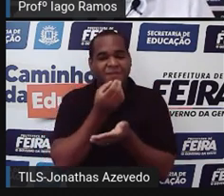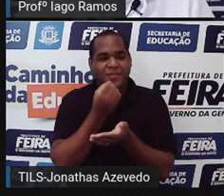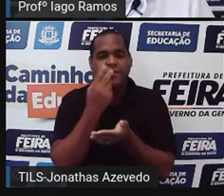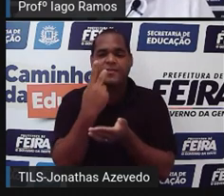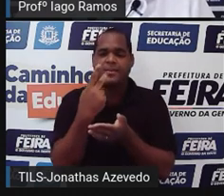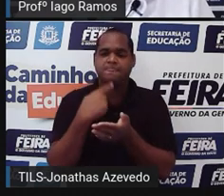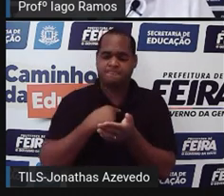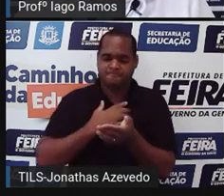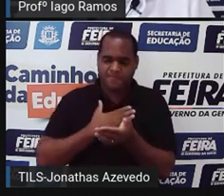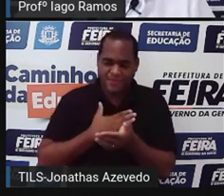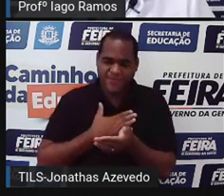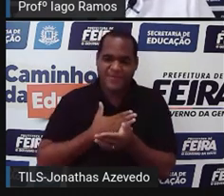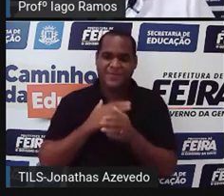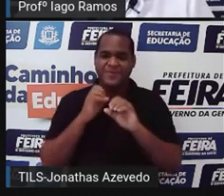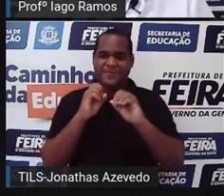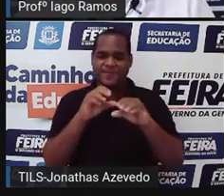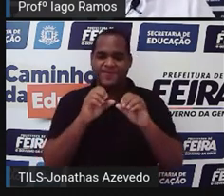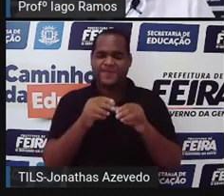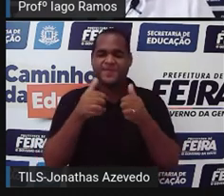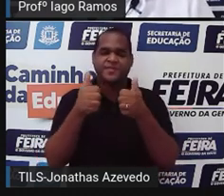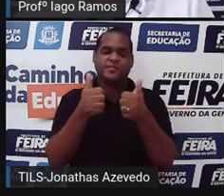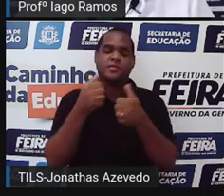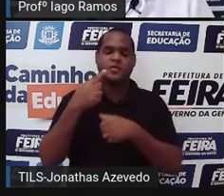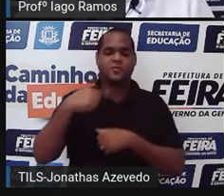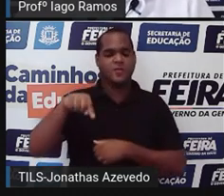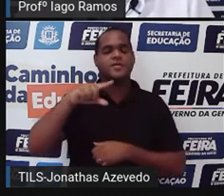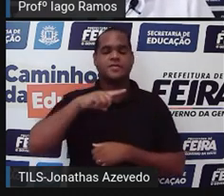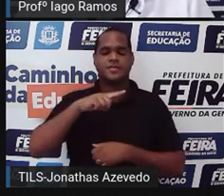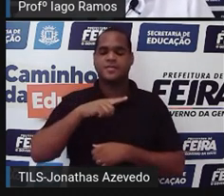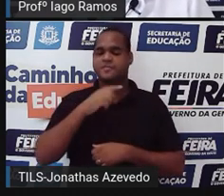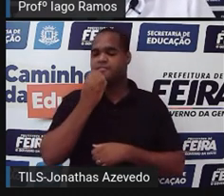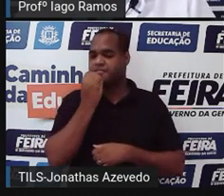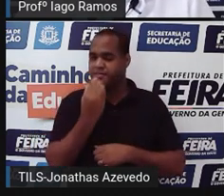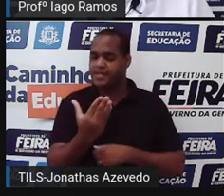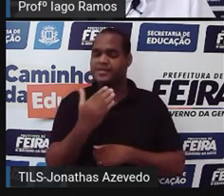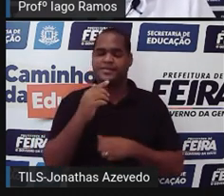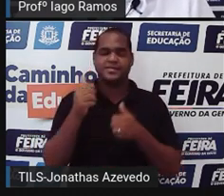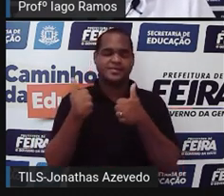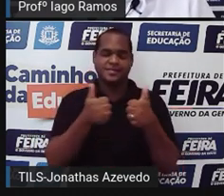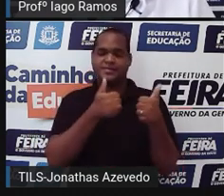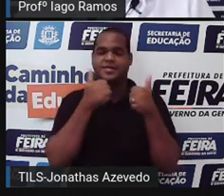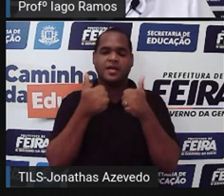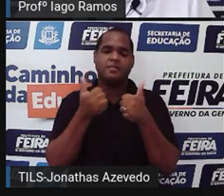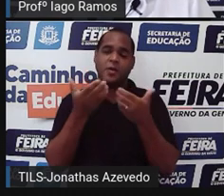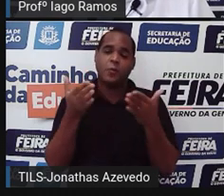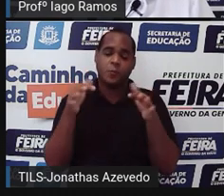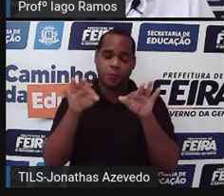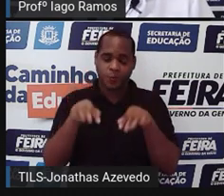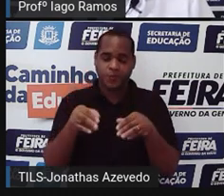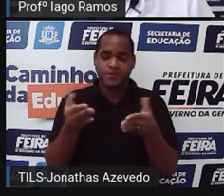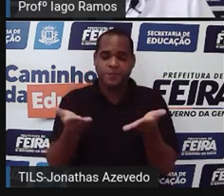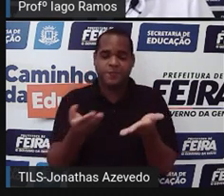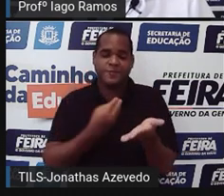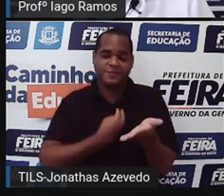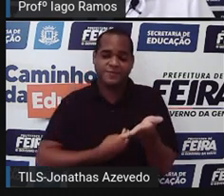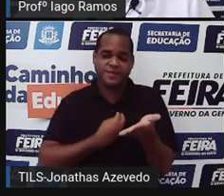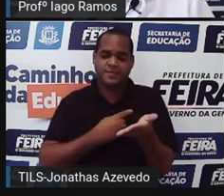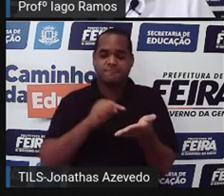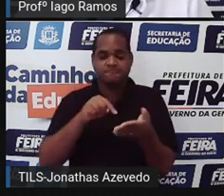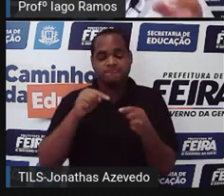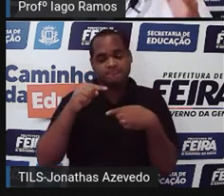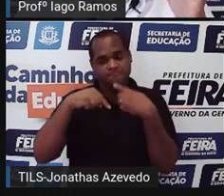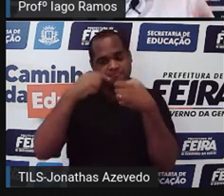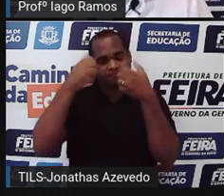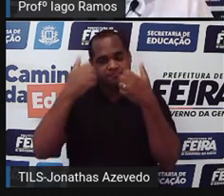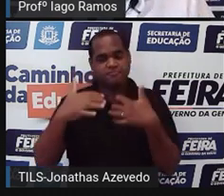você tenha curtido a nossa aula. Nós aqui curtimos bastante, mas a gente vai ficar por aqui, né? Desde já até